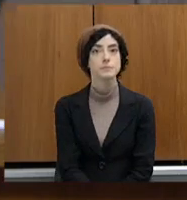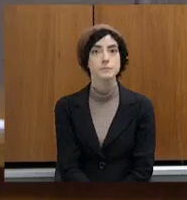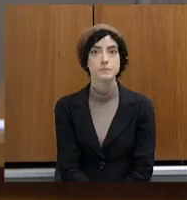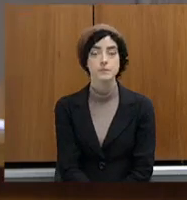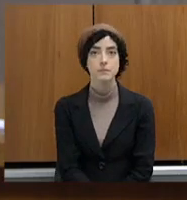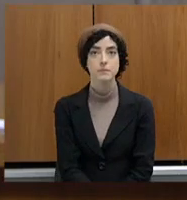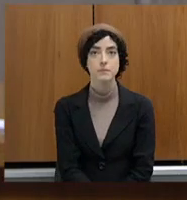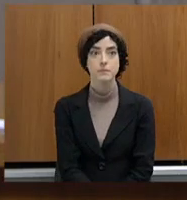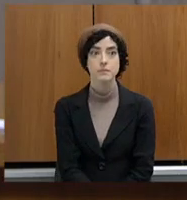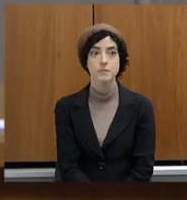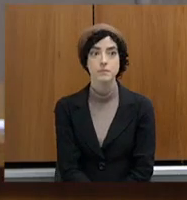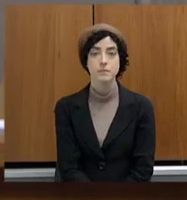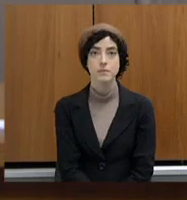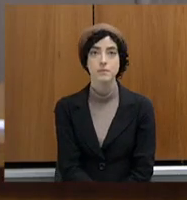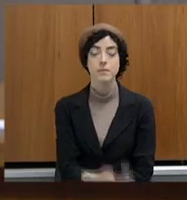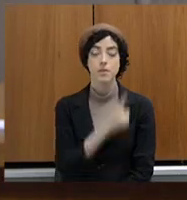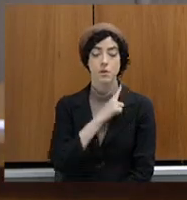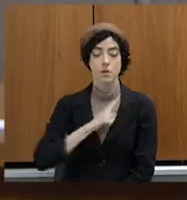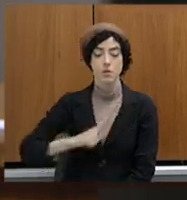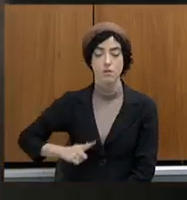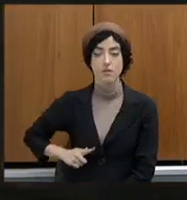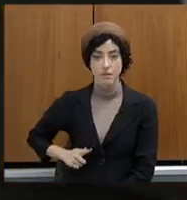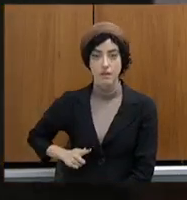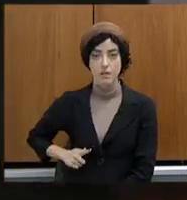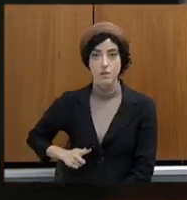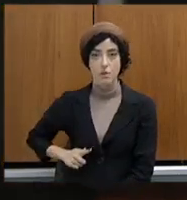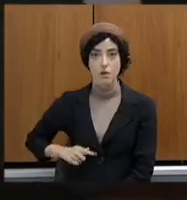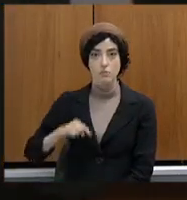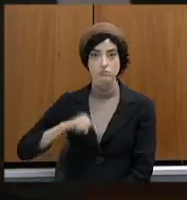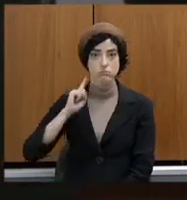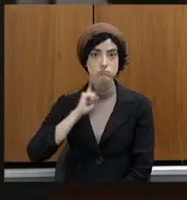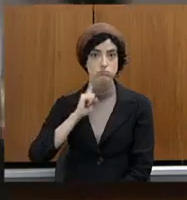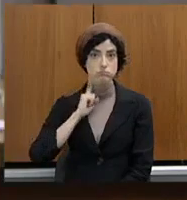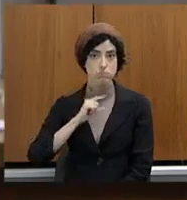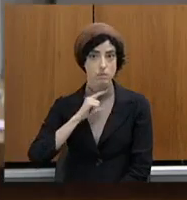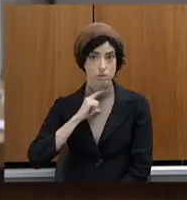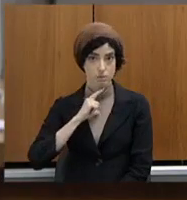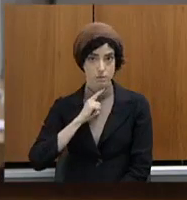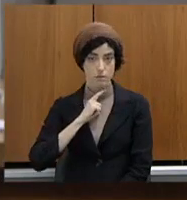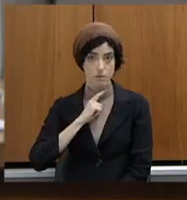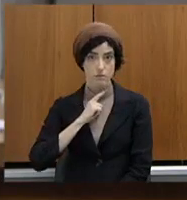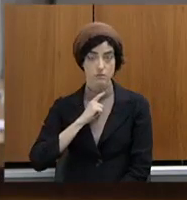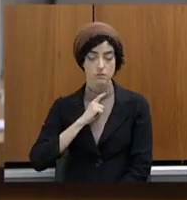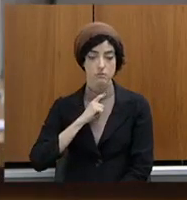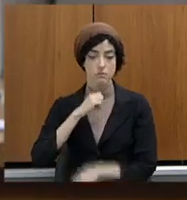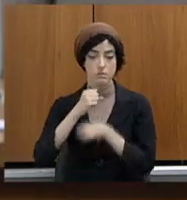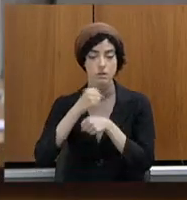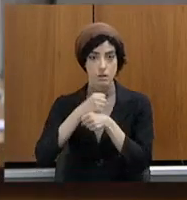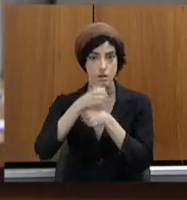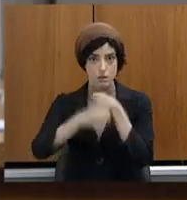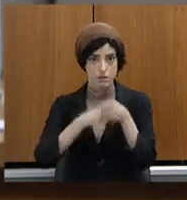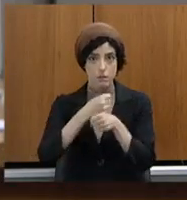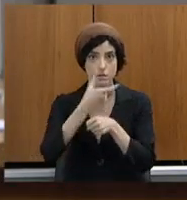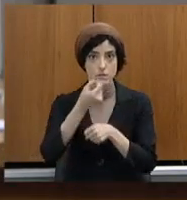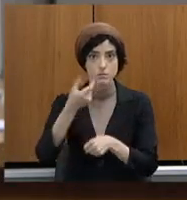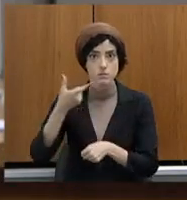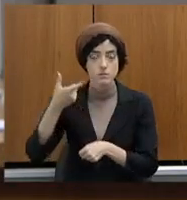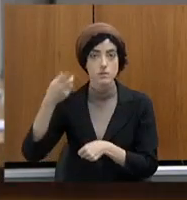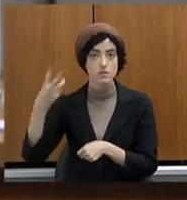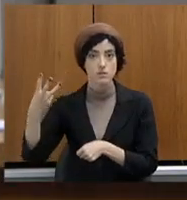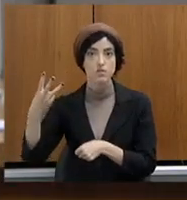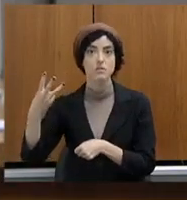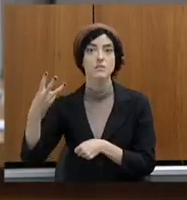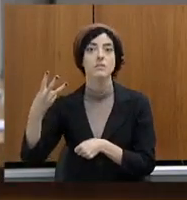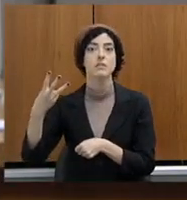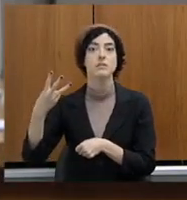para 2023, terá um projeto de sua monitoração pessoal,